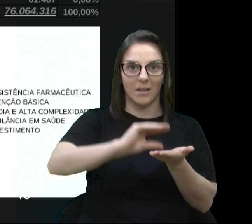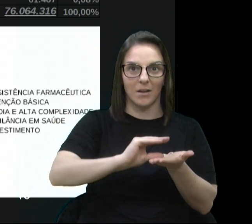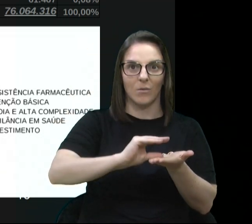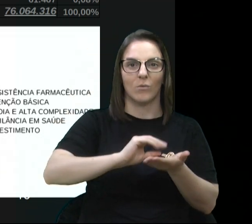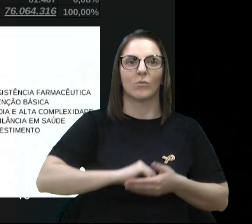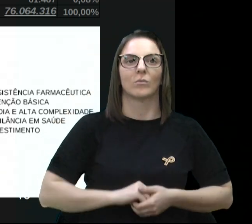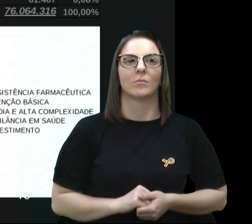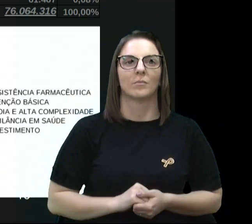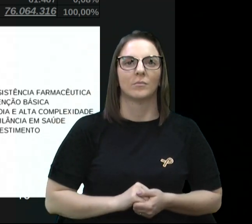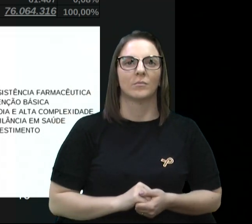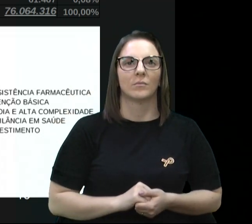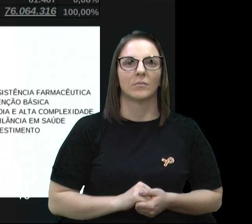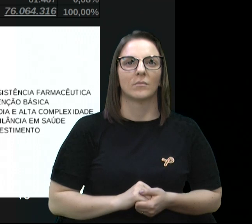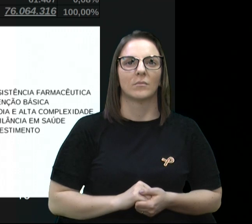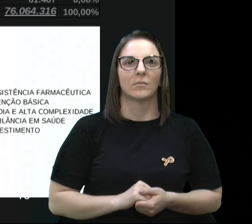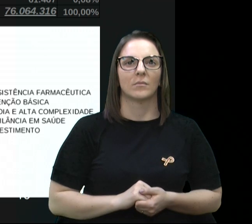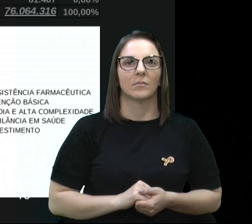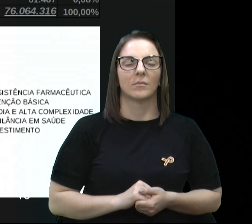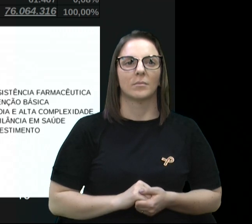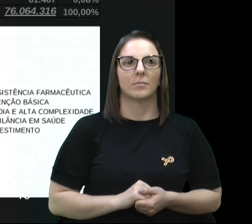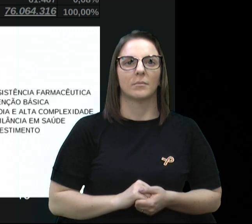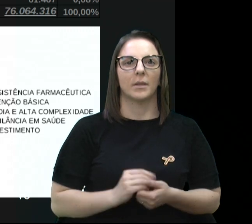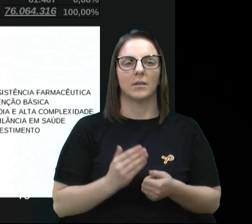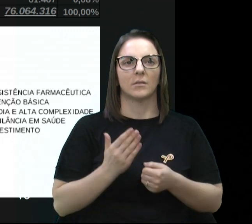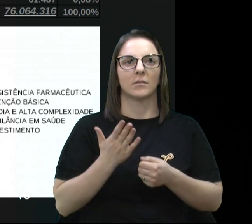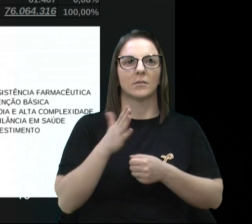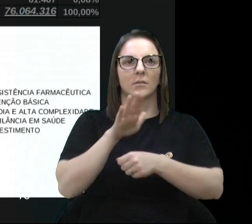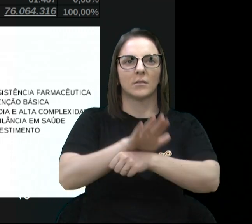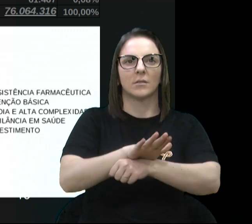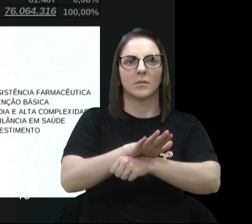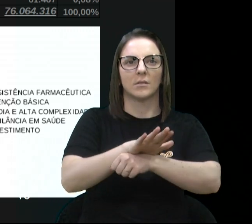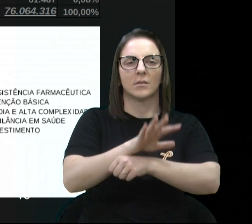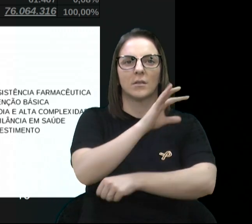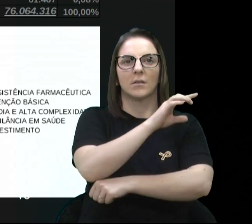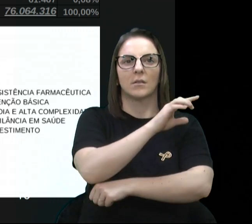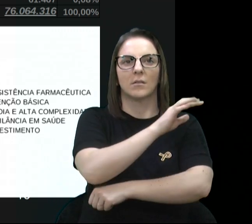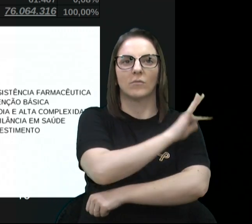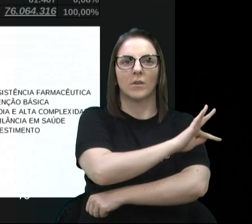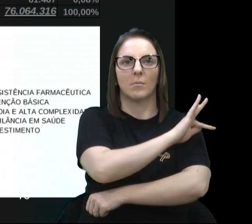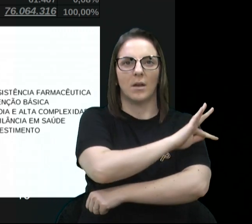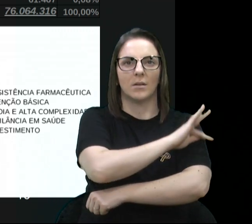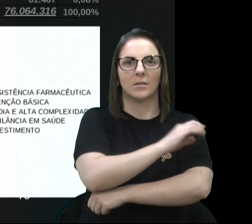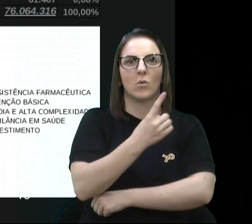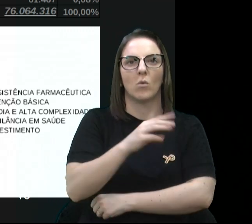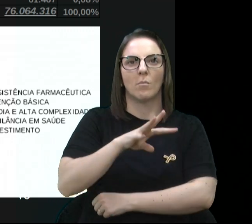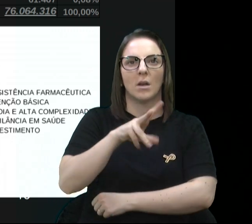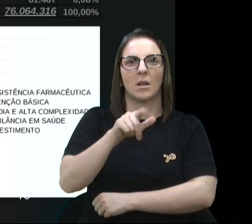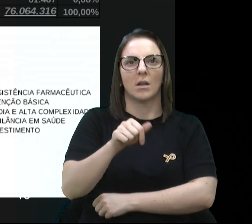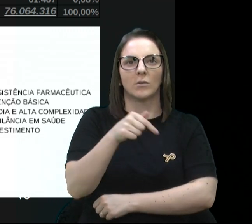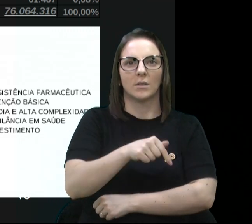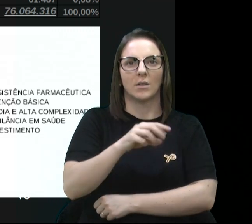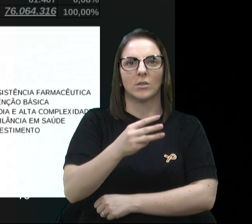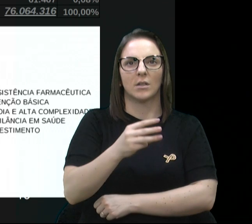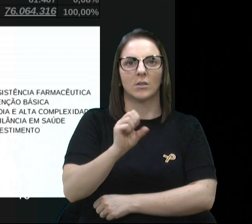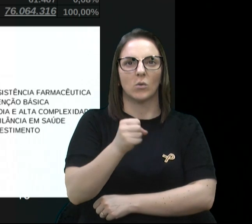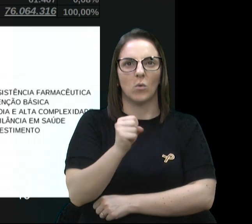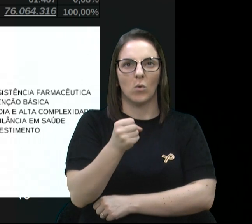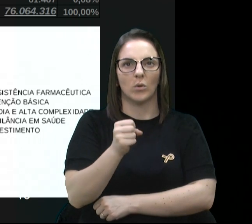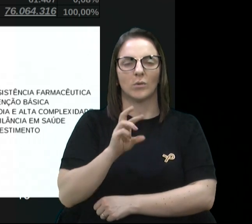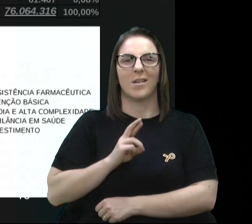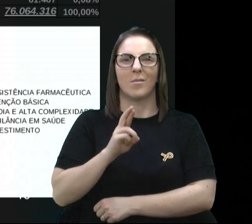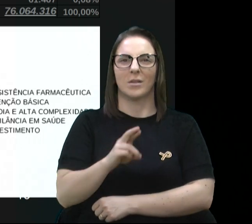A assistência farmacêutica, 1.738.000. representa 2